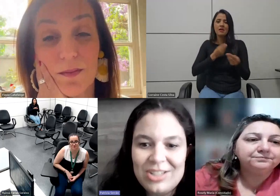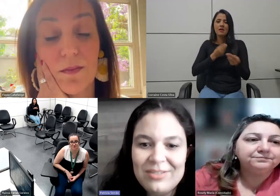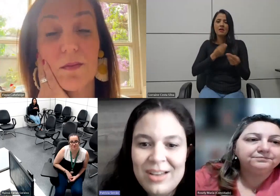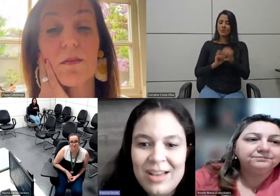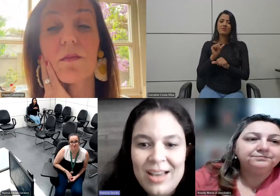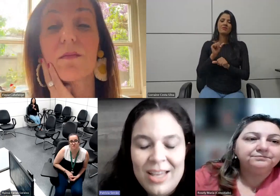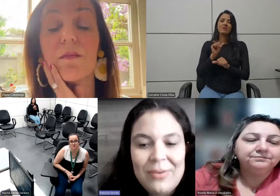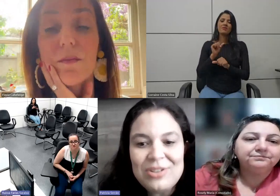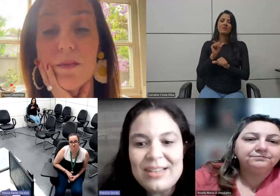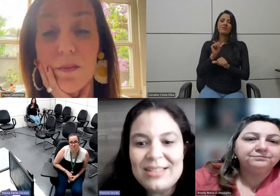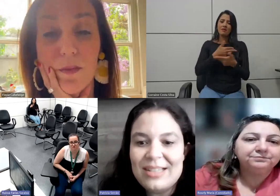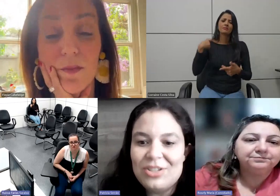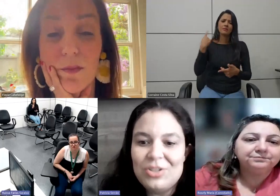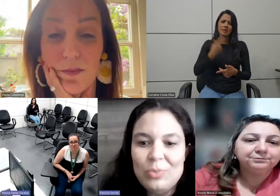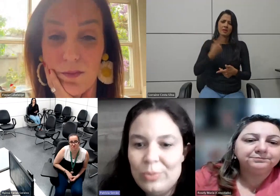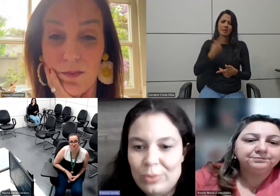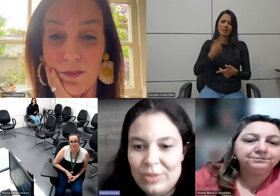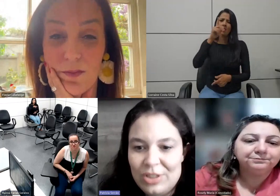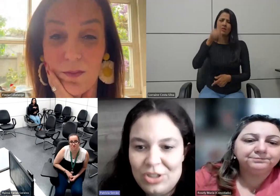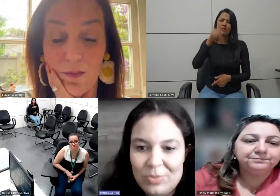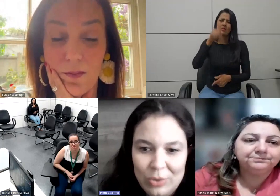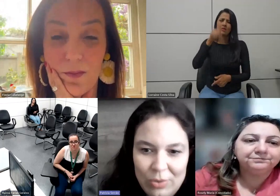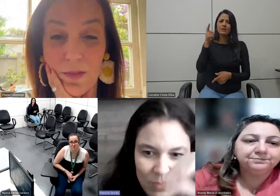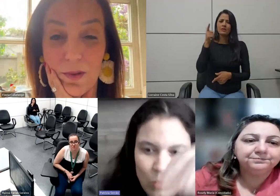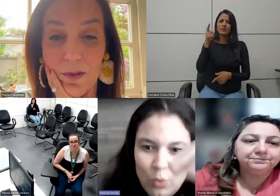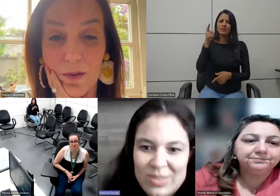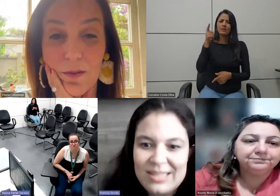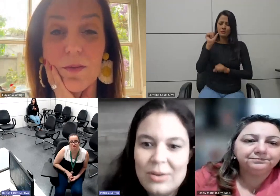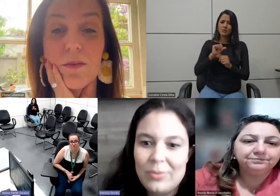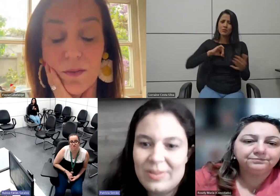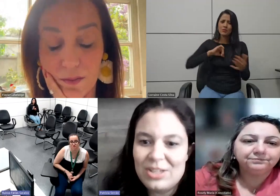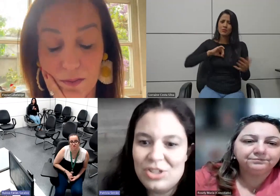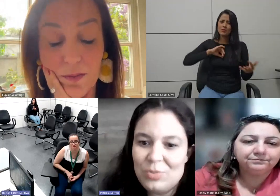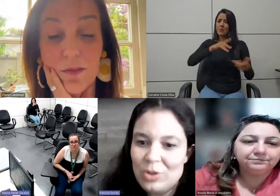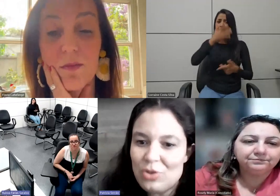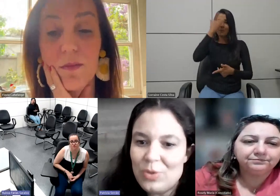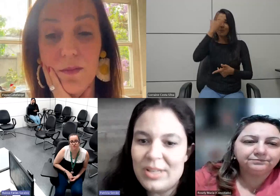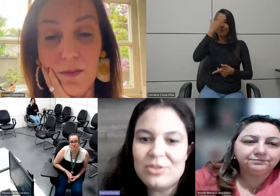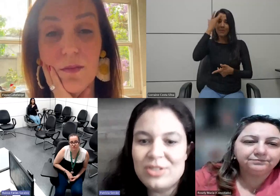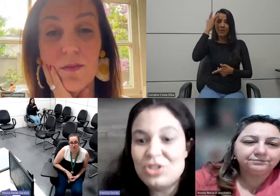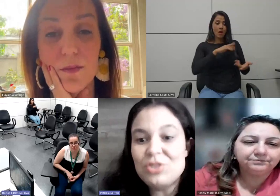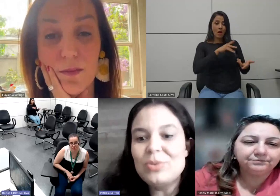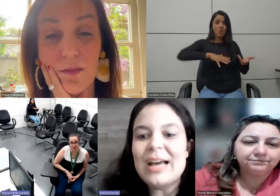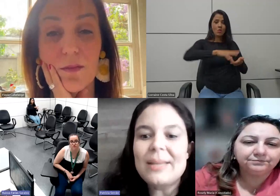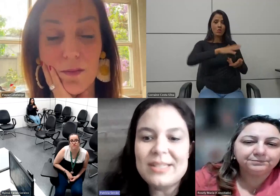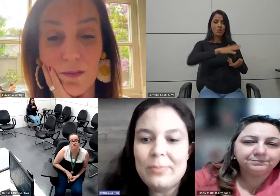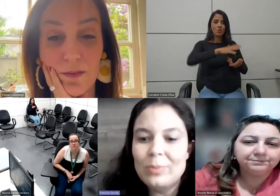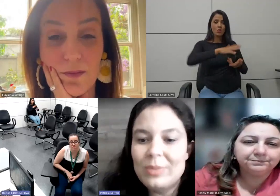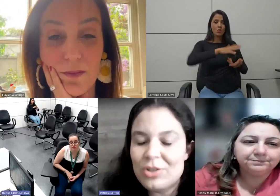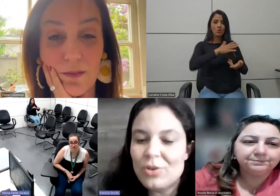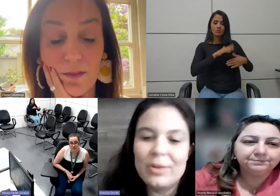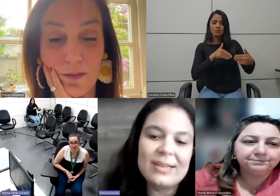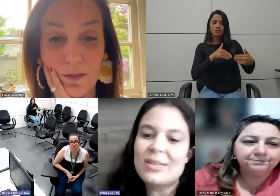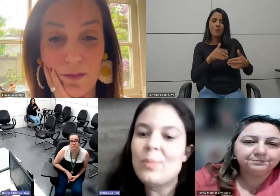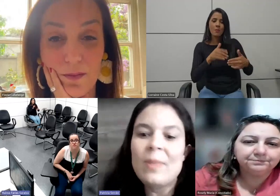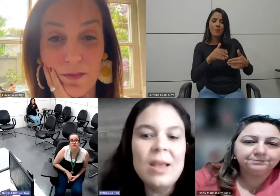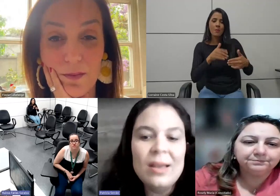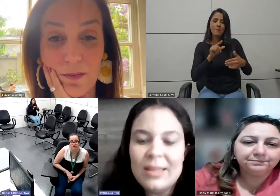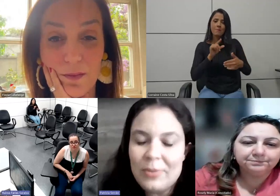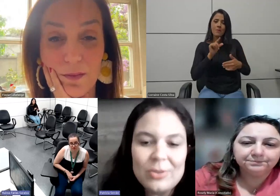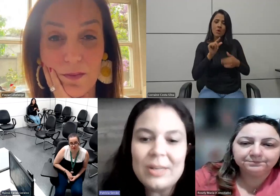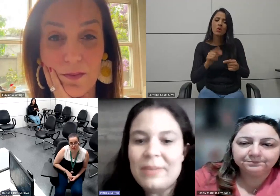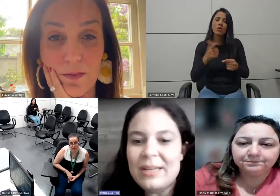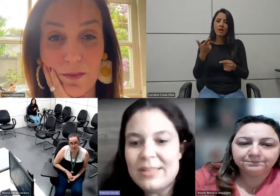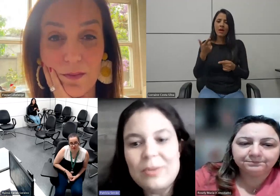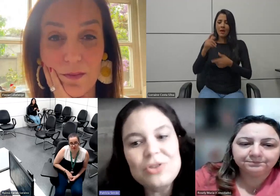condições a gente eu acho que é assim que a gente muda o mundo a gente muda o seu a gente muda aos pouquinhos a gente mudar na empresa pública de comunicação